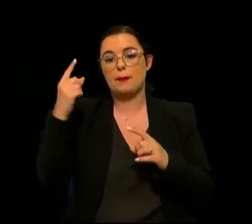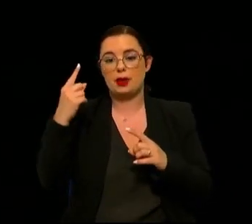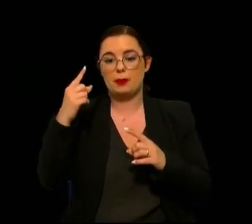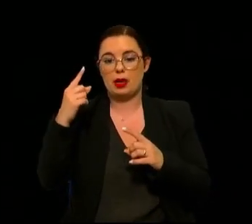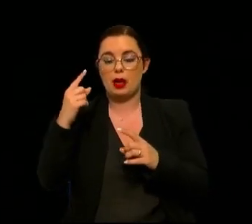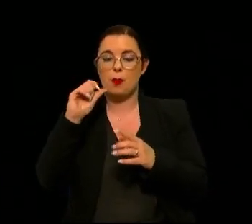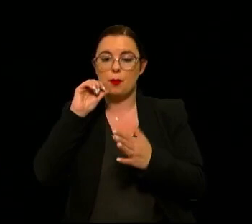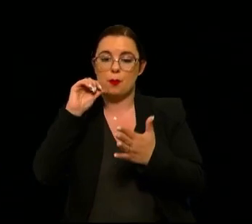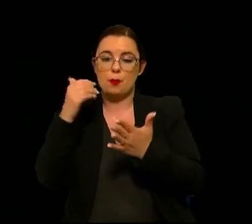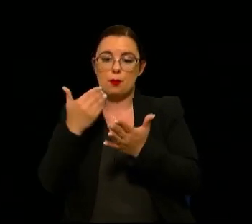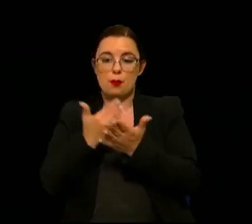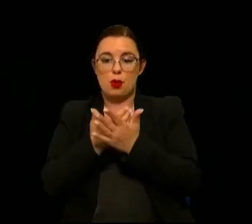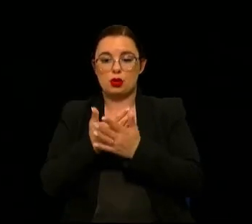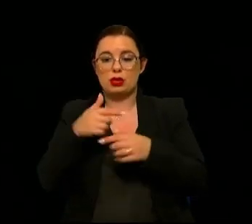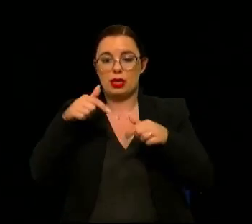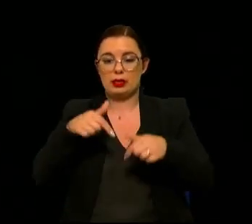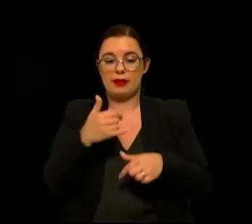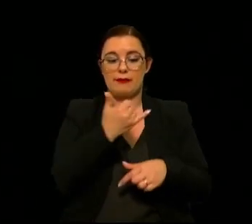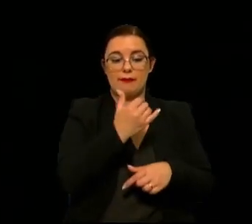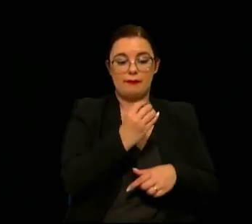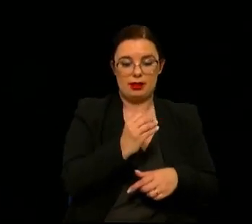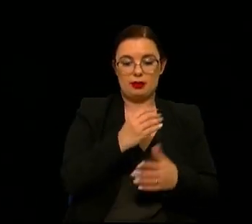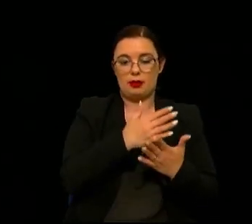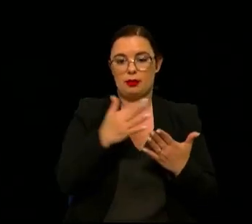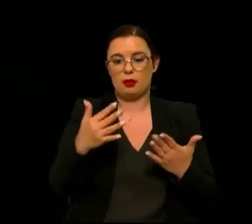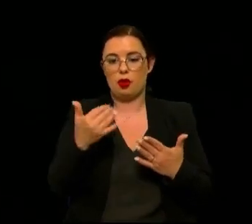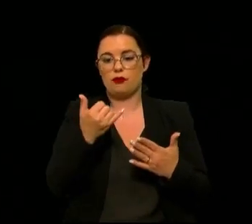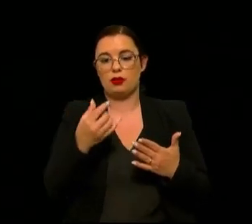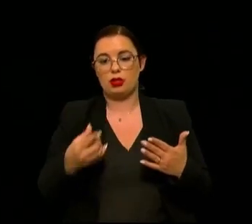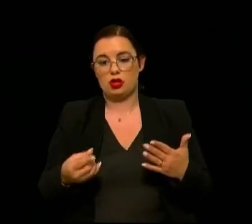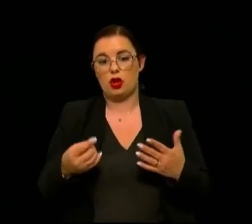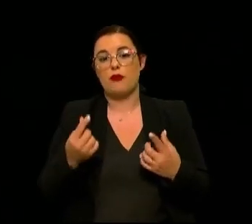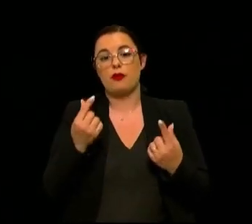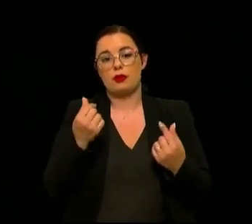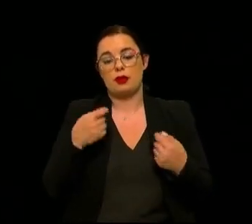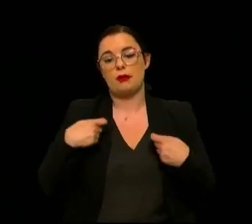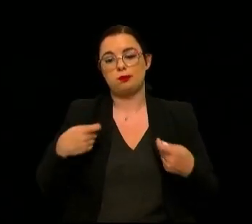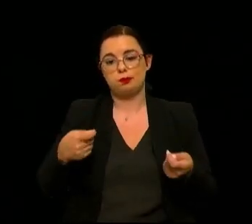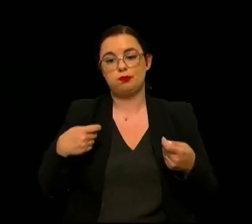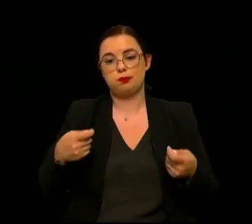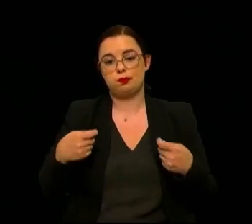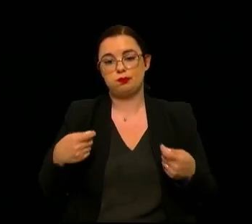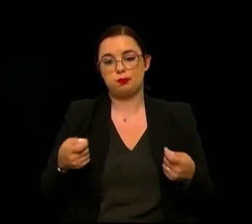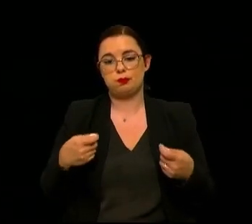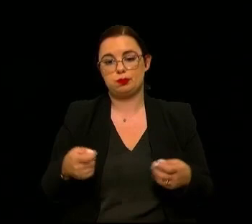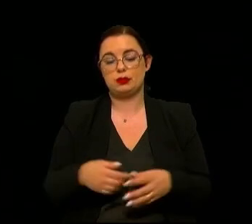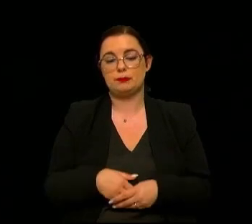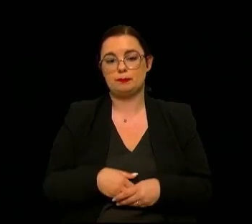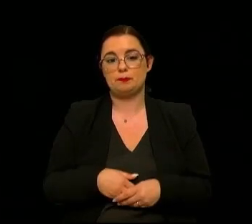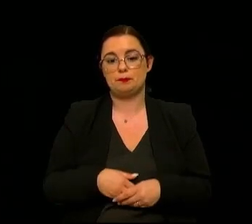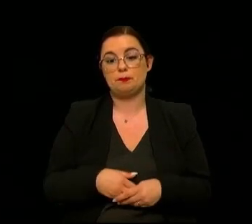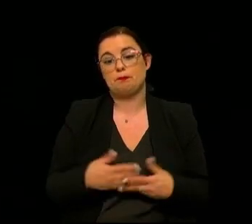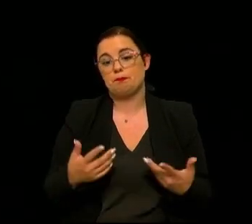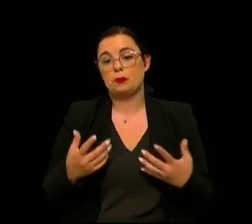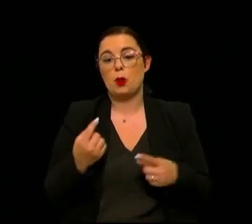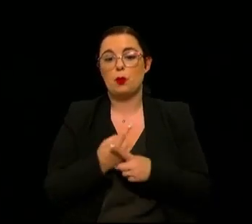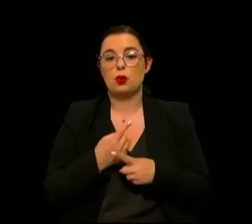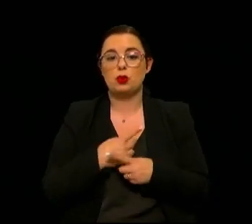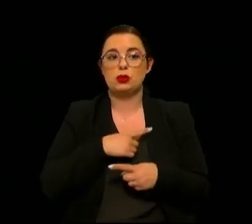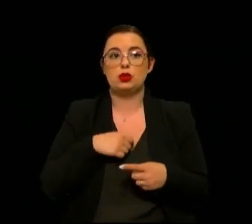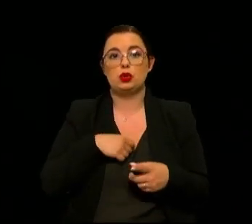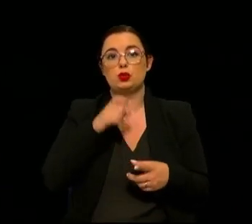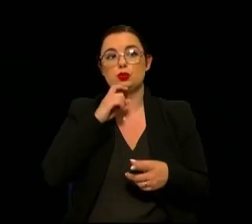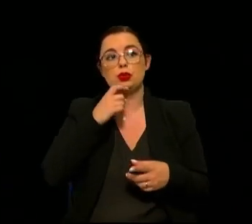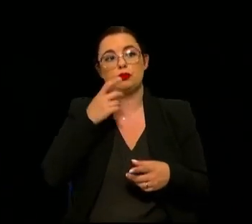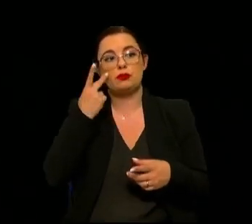de morte entre os 5 e 29 anos e que represente tanto dinheiro ao rebolso dos contribuintes e evidentemente deixe de ser uma coisa com que nós possamos